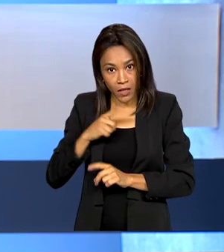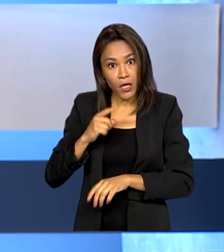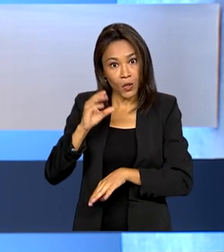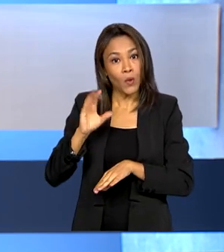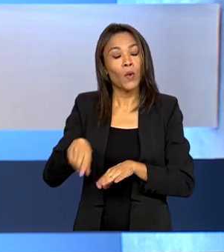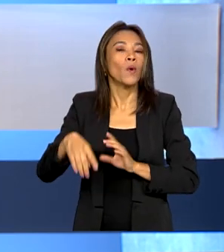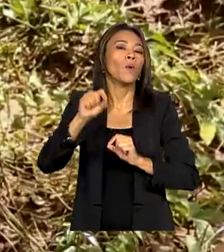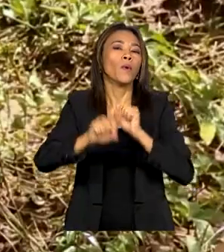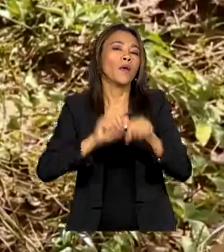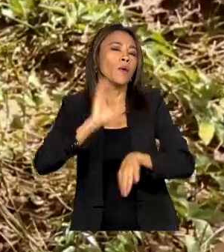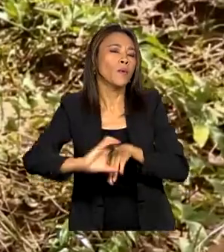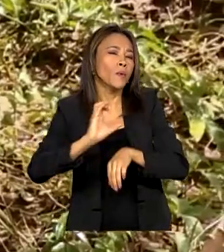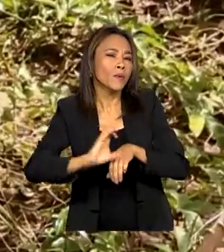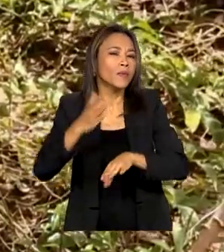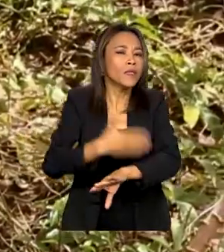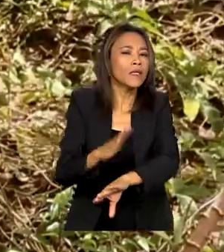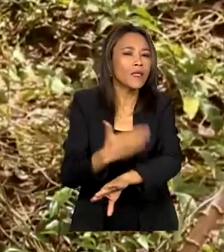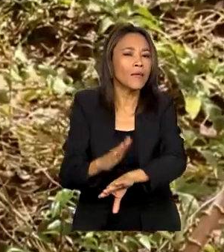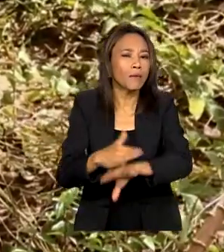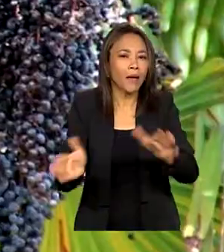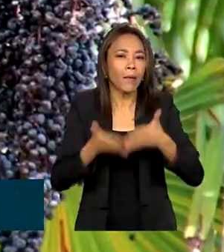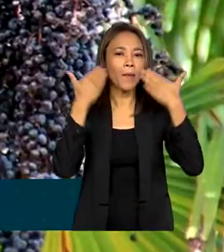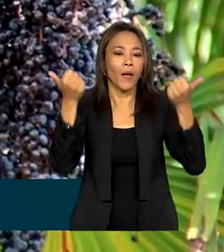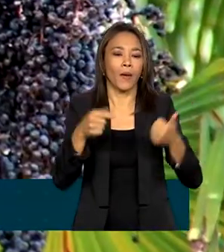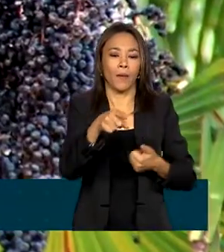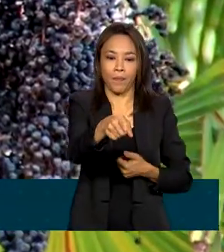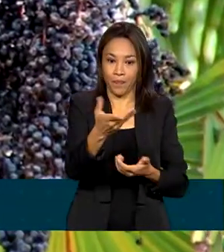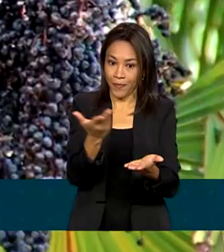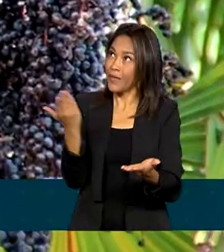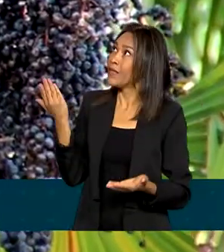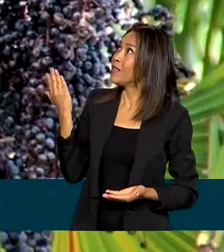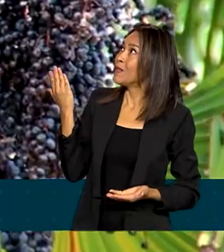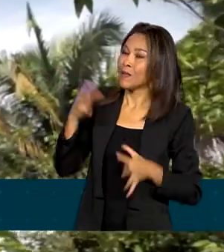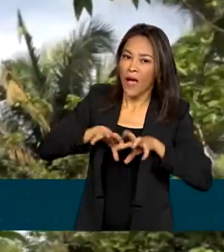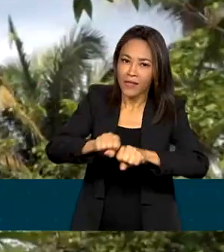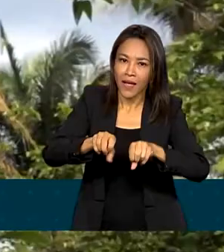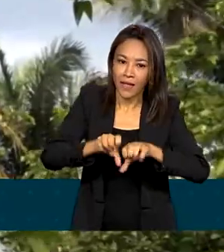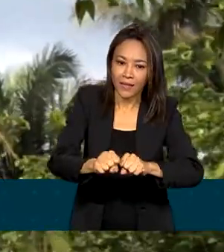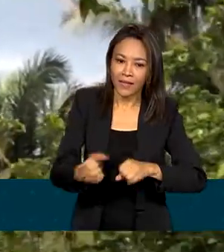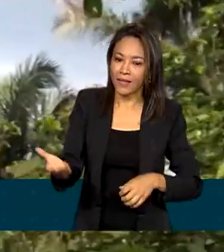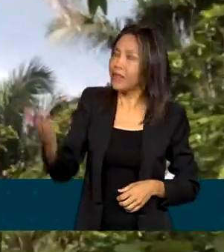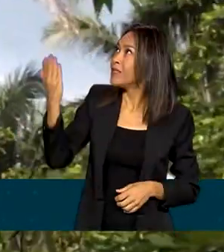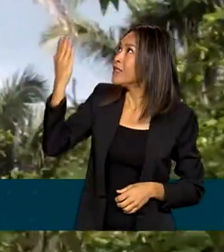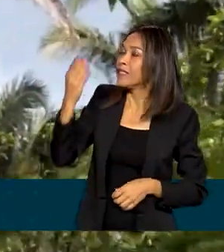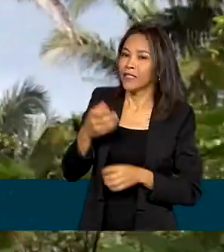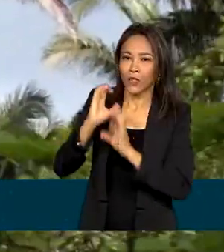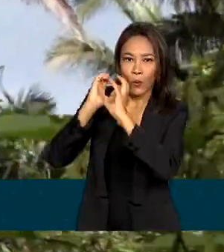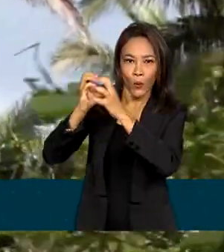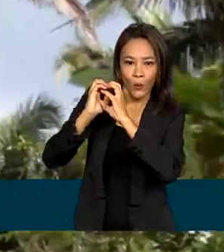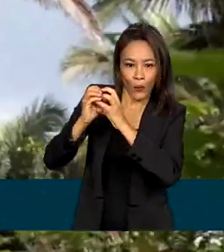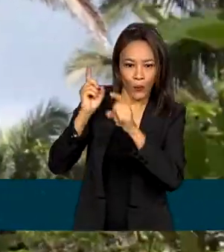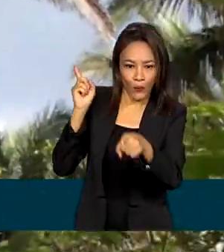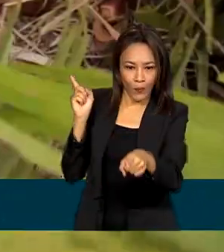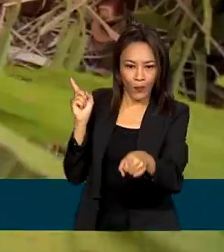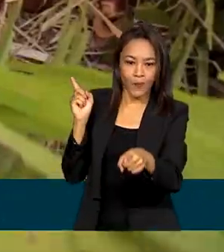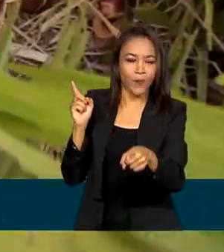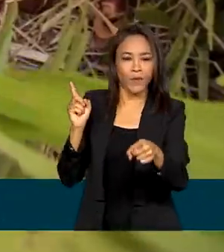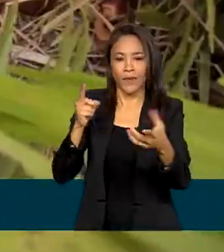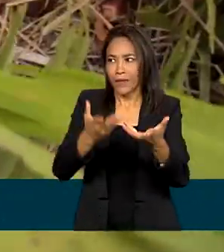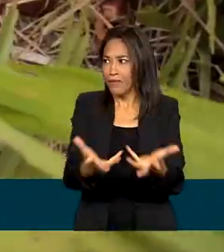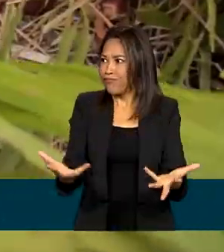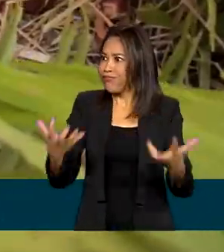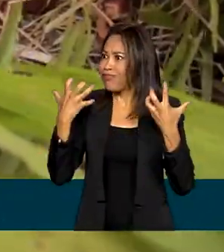o mercado externo. Mandioca, frutos como o açaí, pé de babassu... Diante de toda a